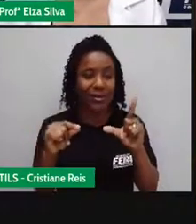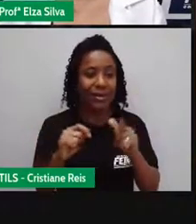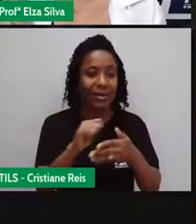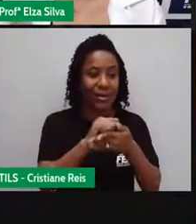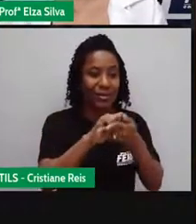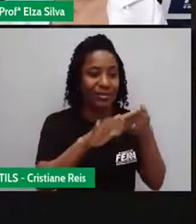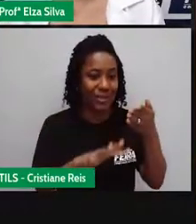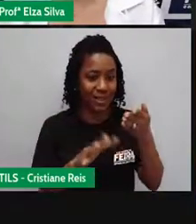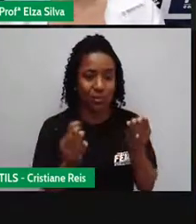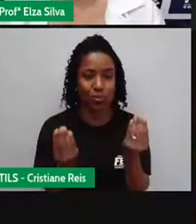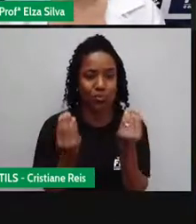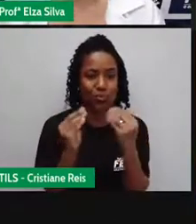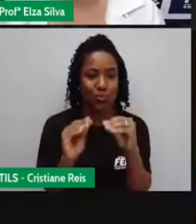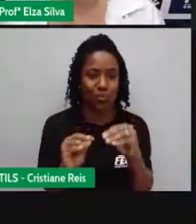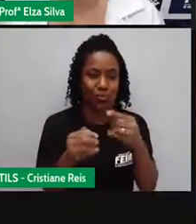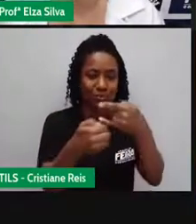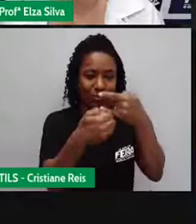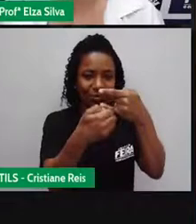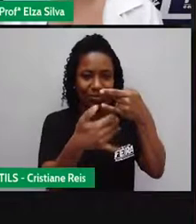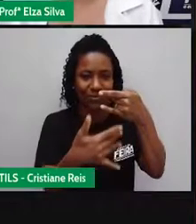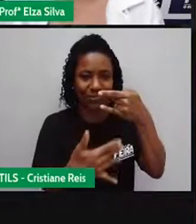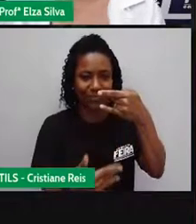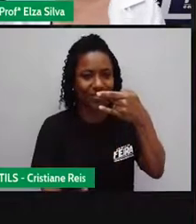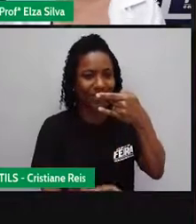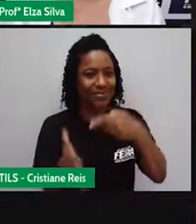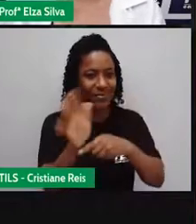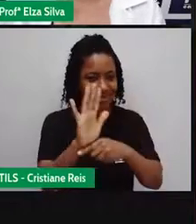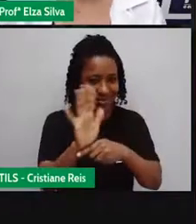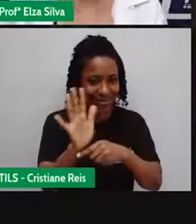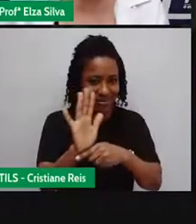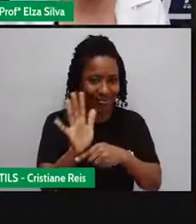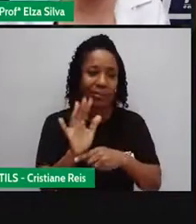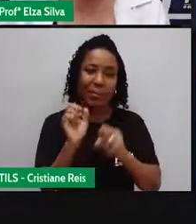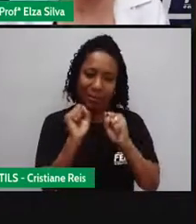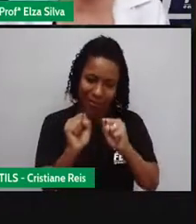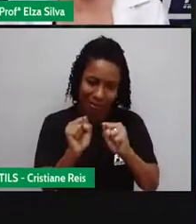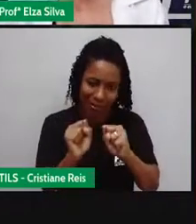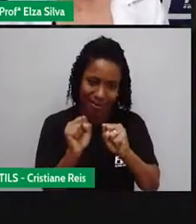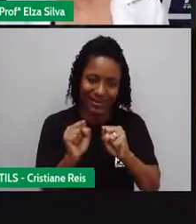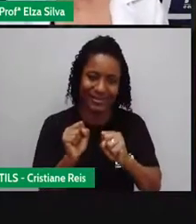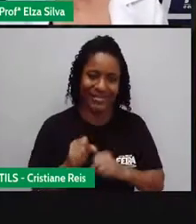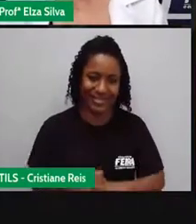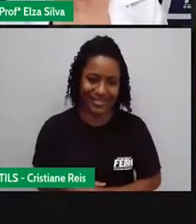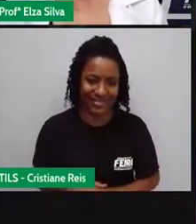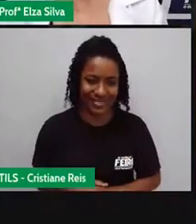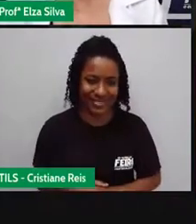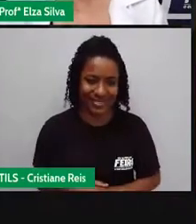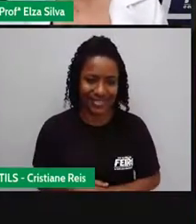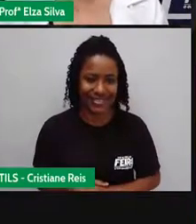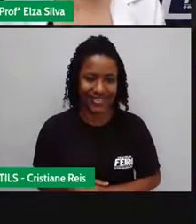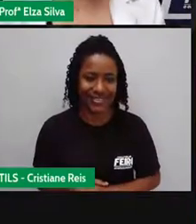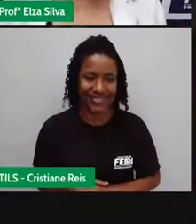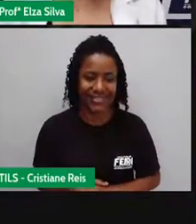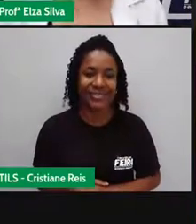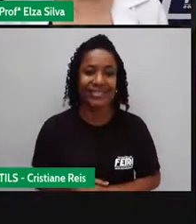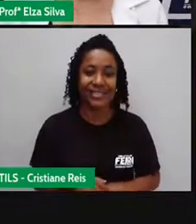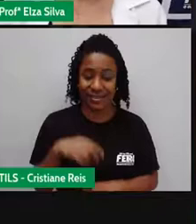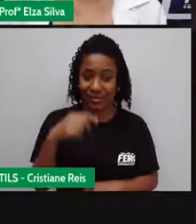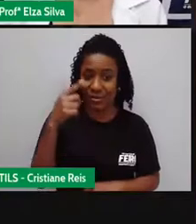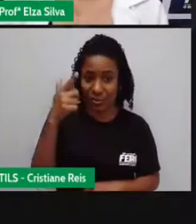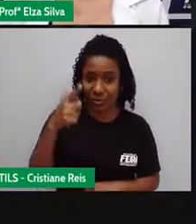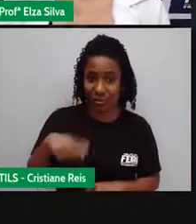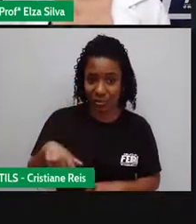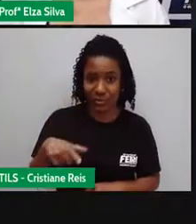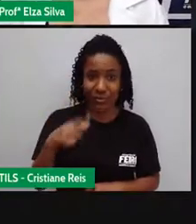Ficará disponível Abaixo do vídeo No campo comentários E Mais uma atividade